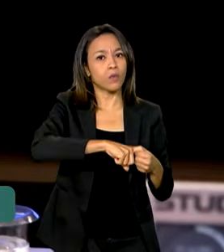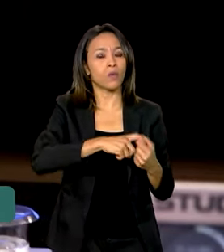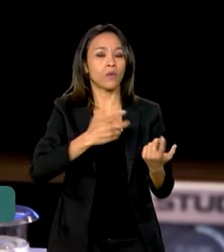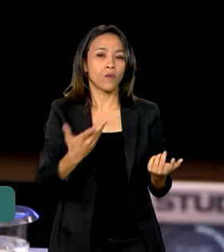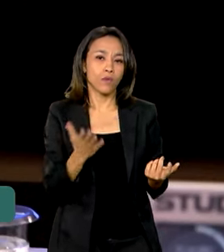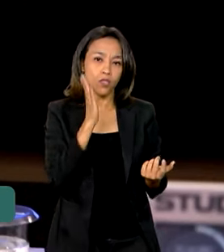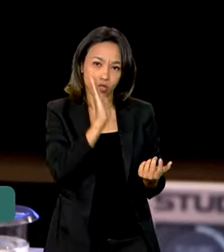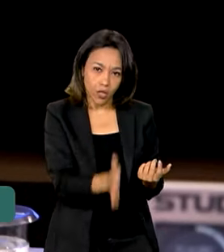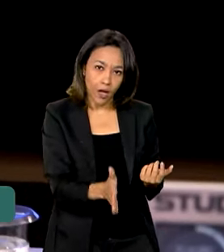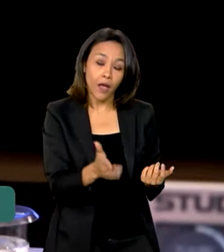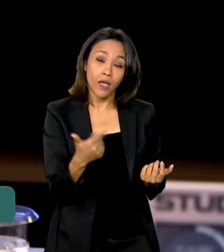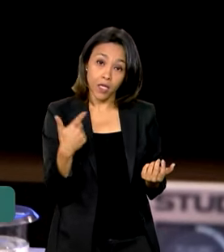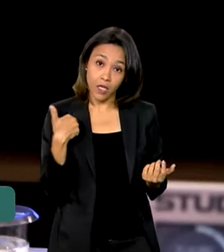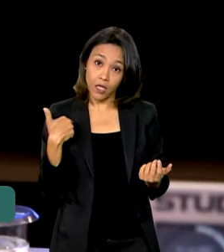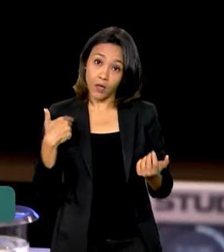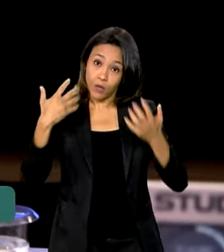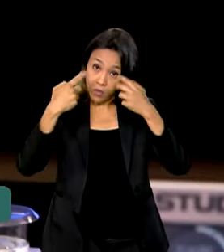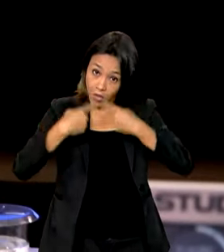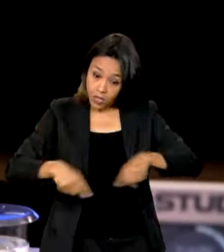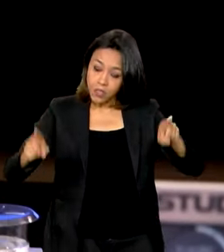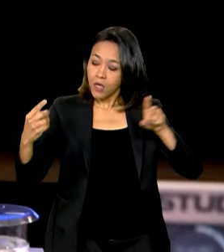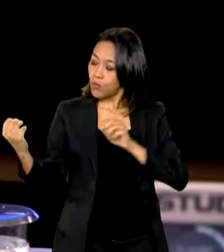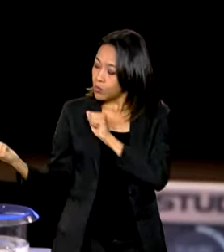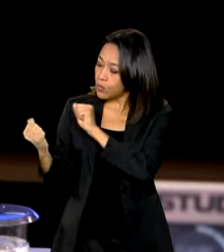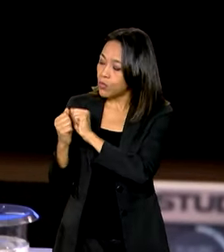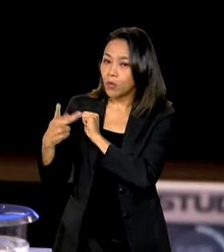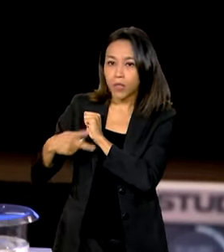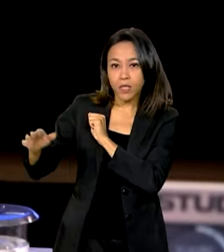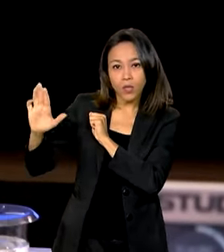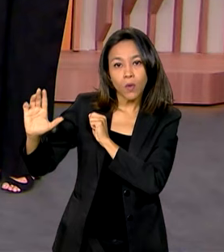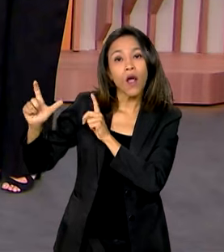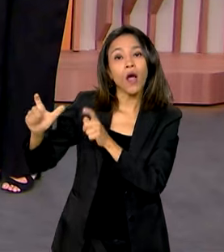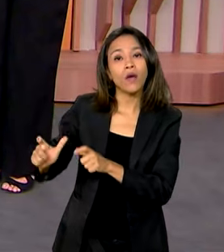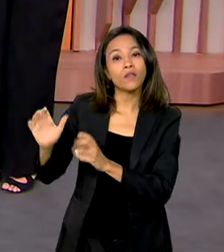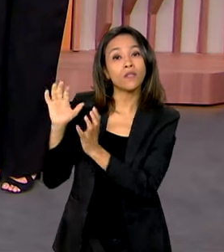e lancei ao lado do presidente Lula e Recife.